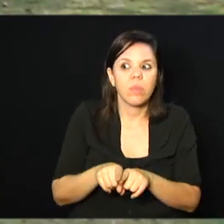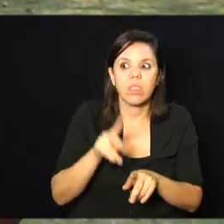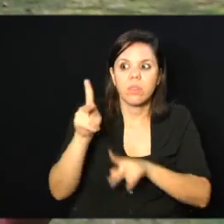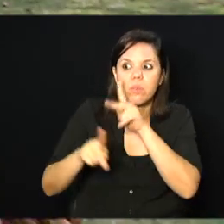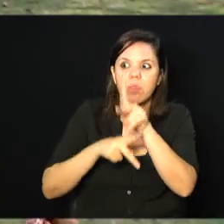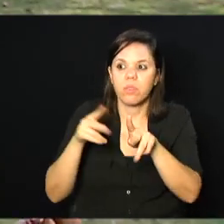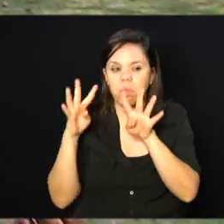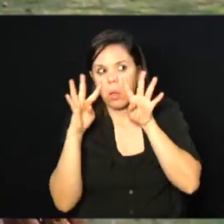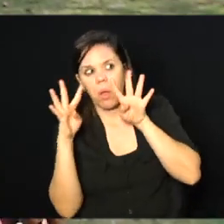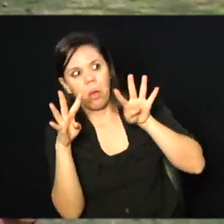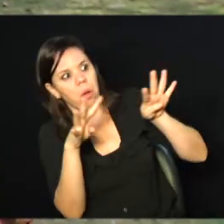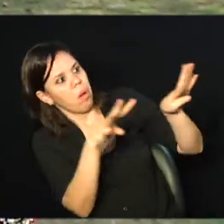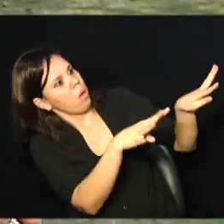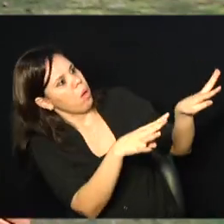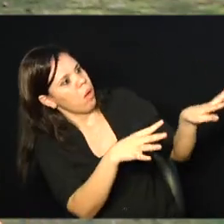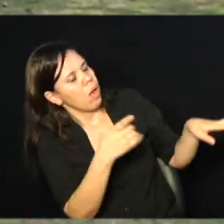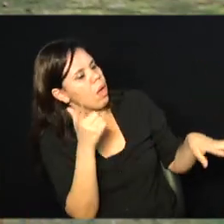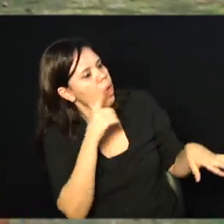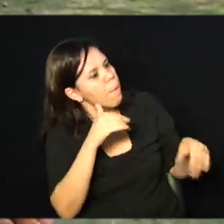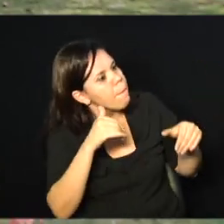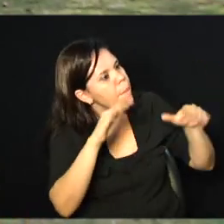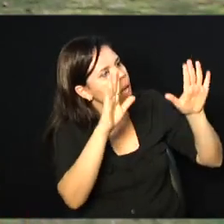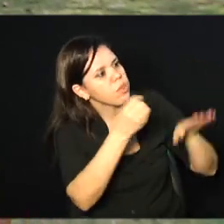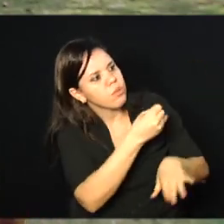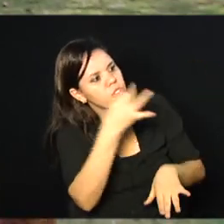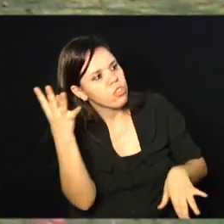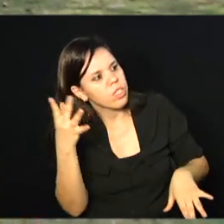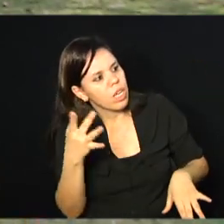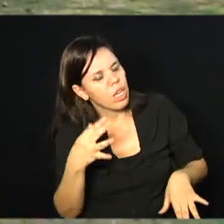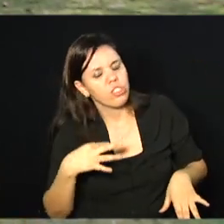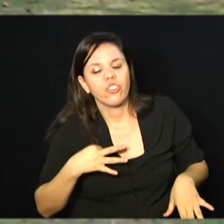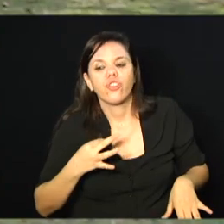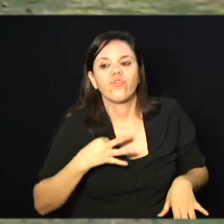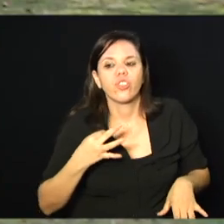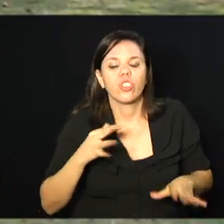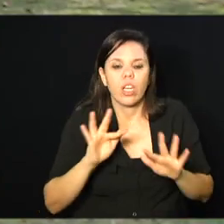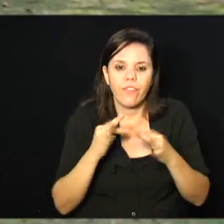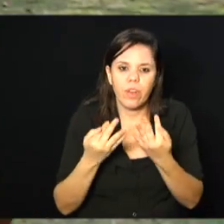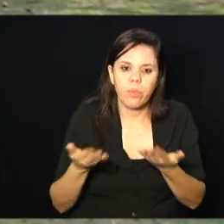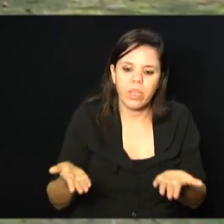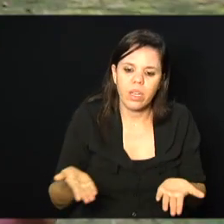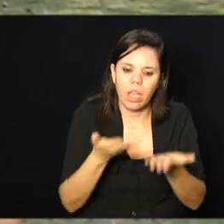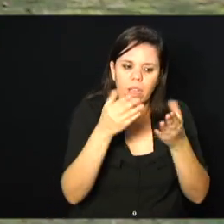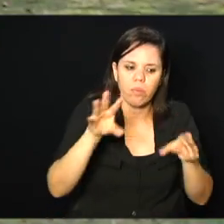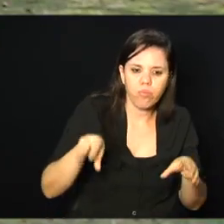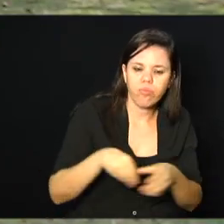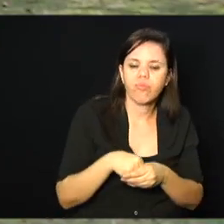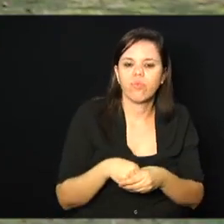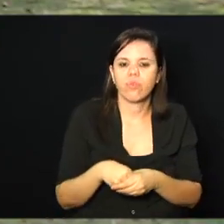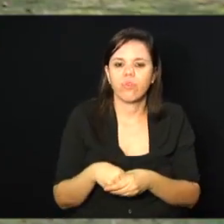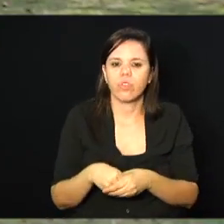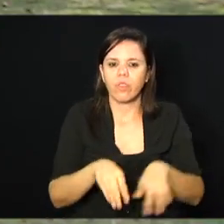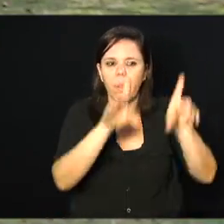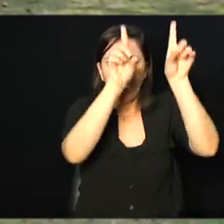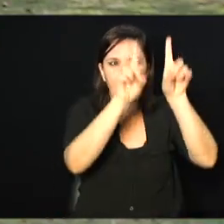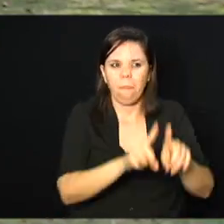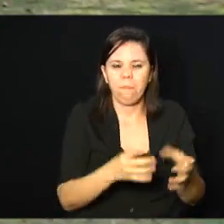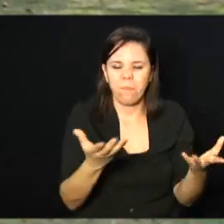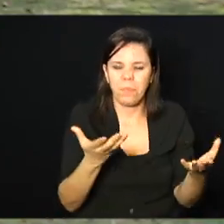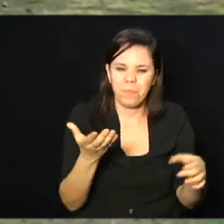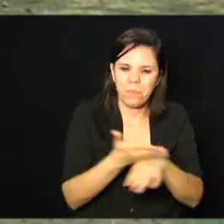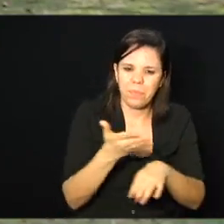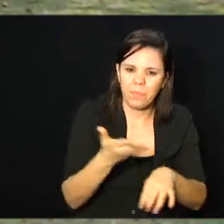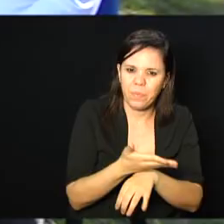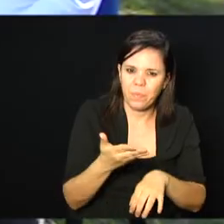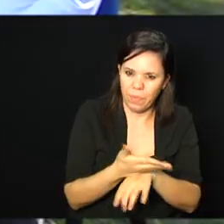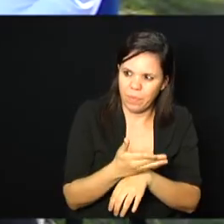mais voluntários ou até mais famílias que querem colocar ali, mais eficientes que querem participar. Acabam chamando realmente